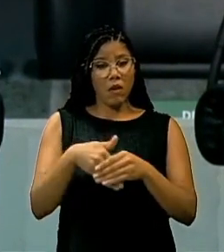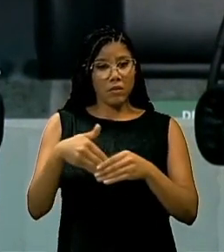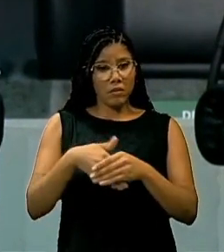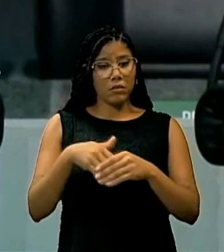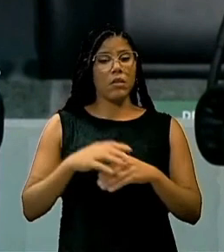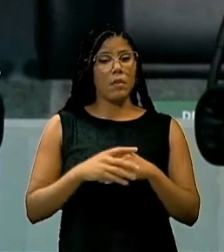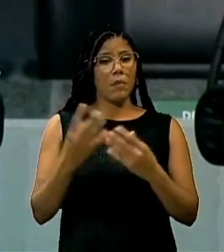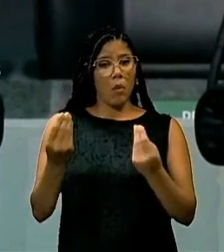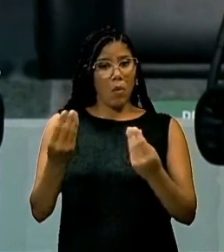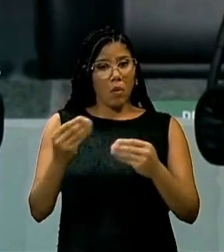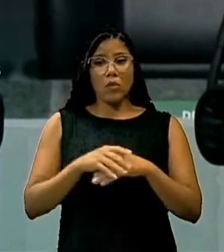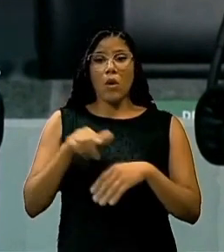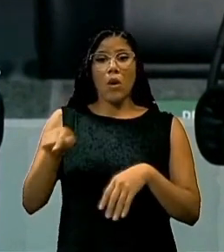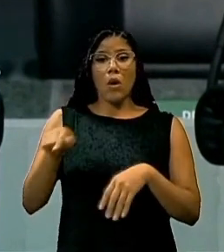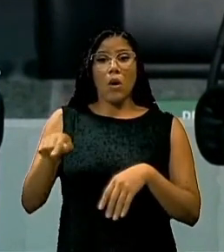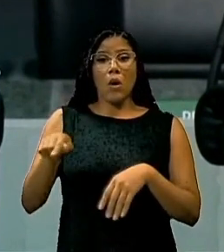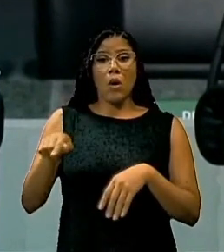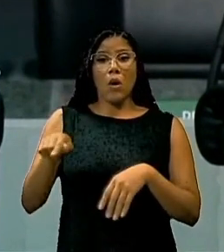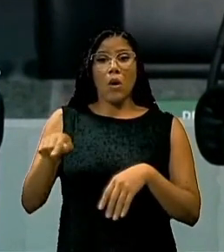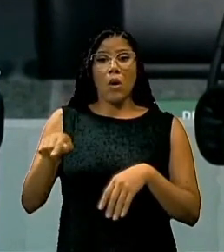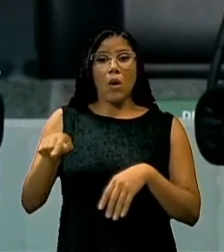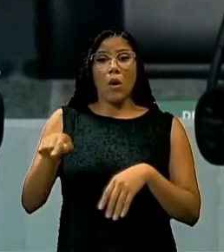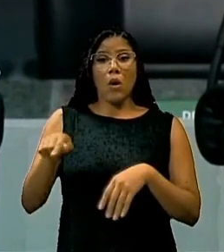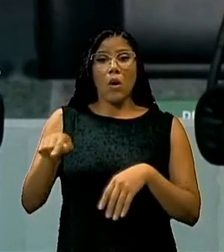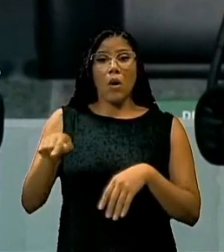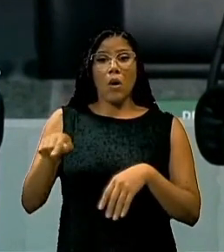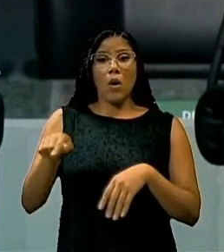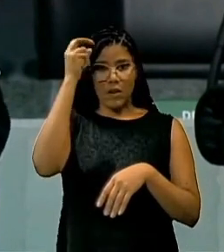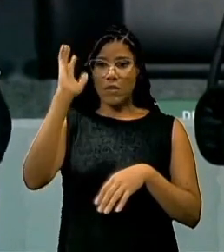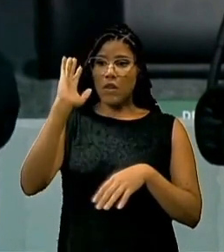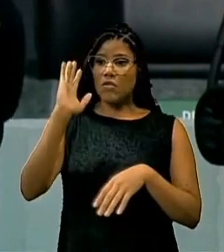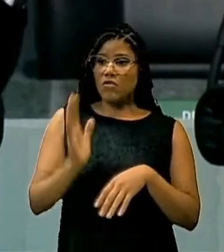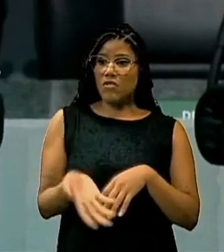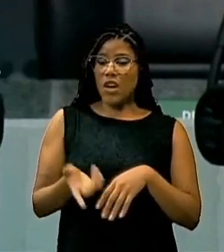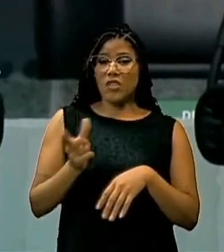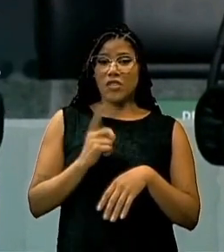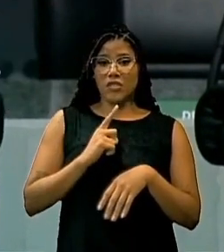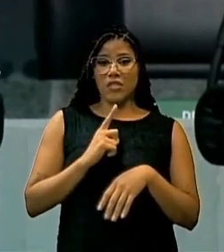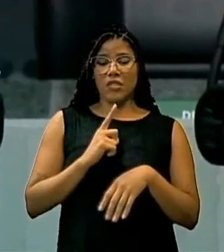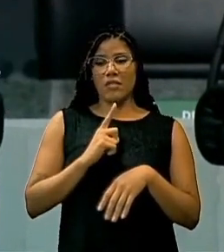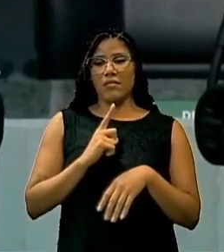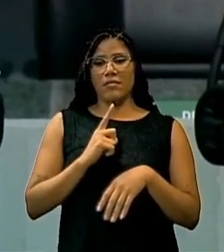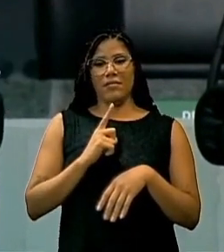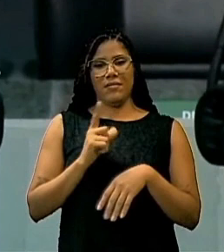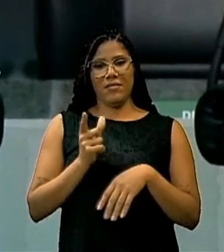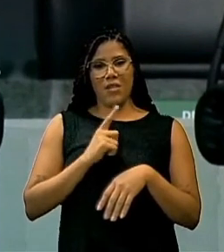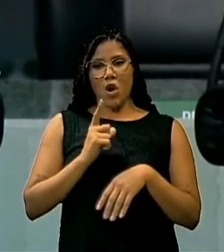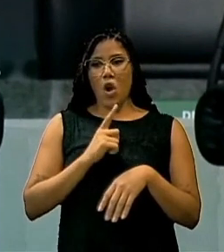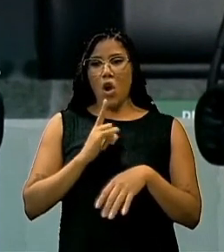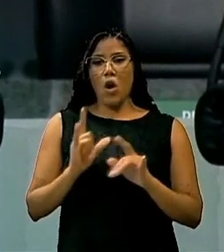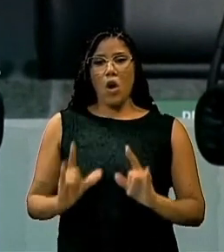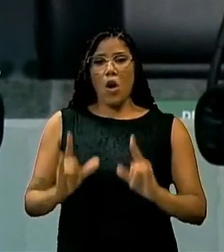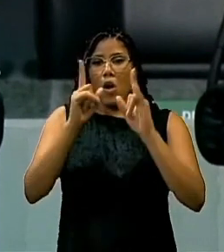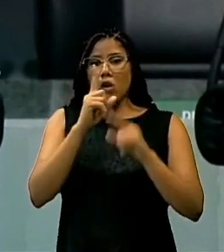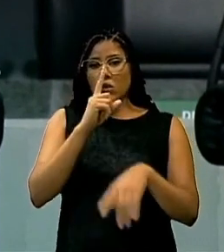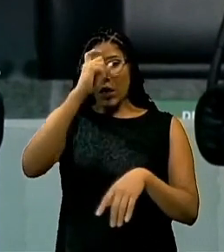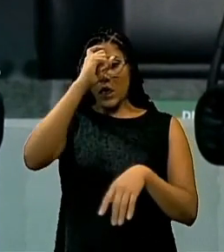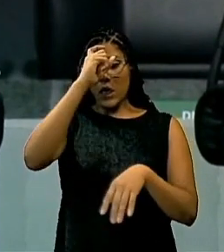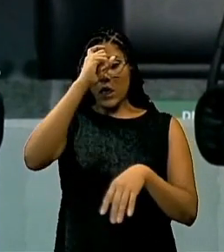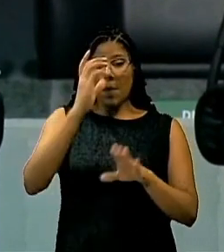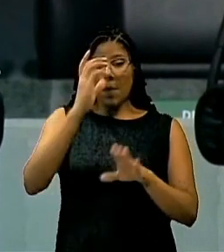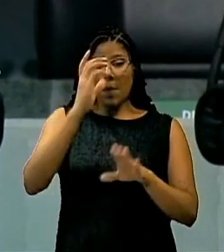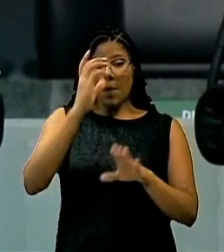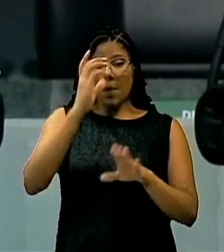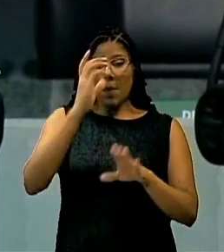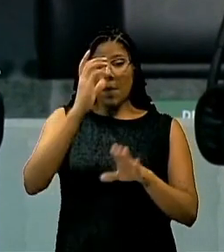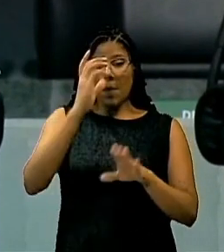recebeu o hospital na pandemia para utilizar como